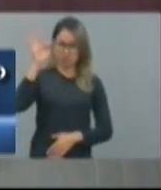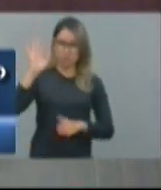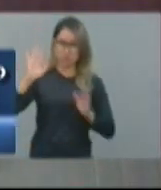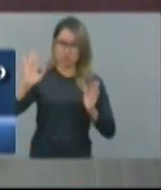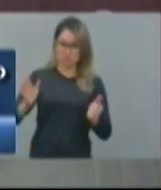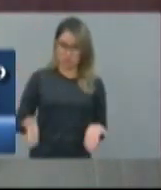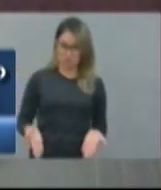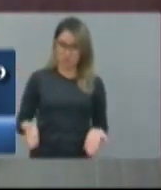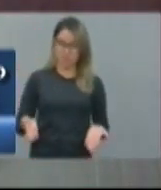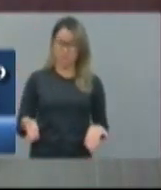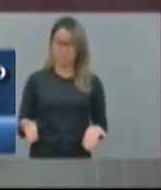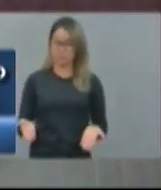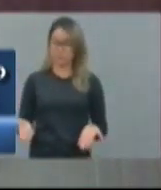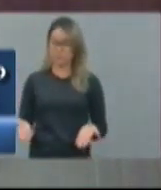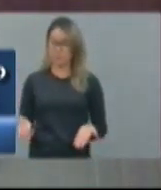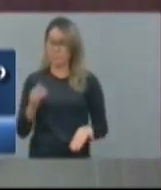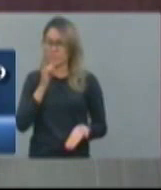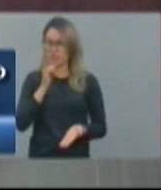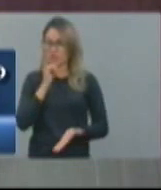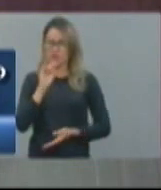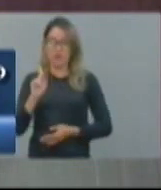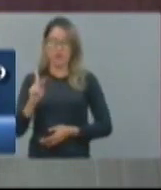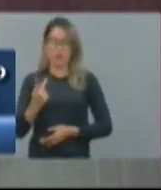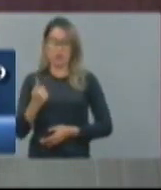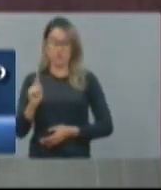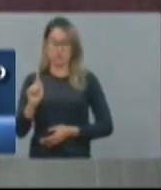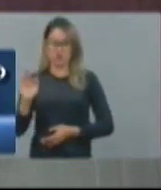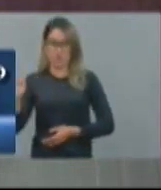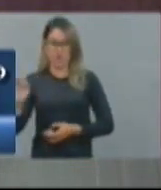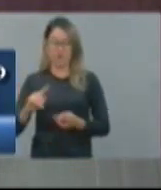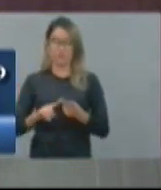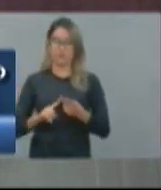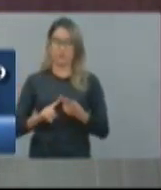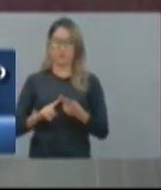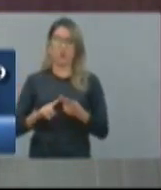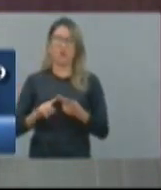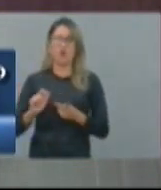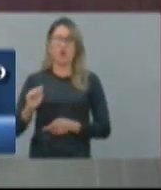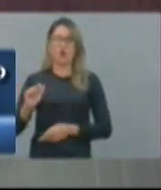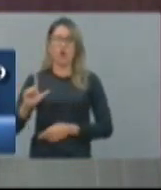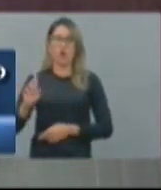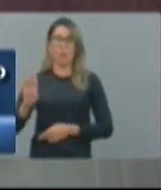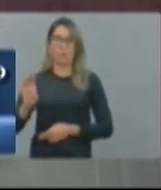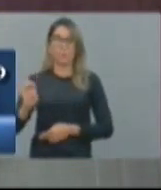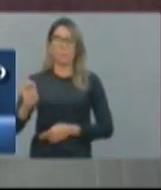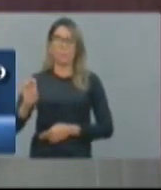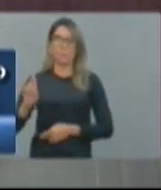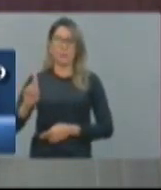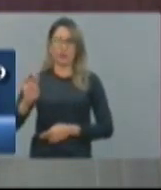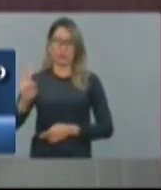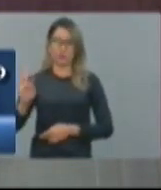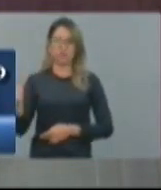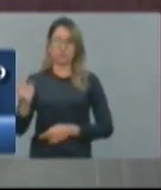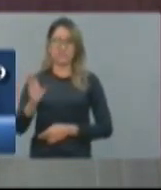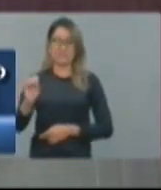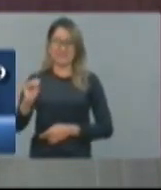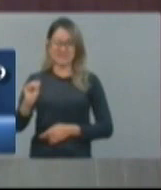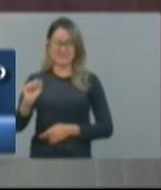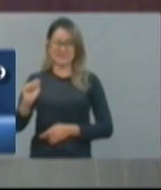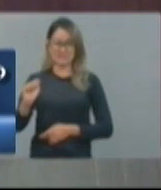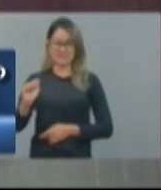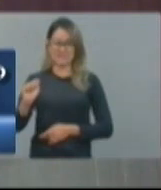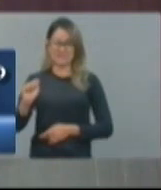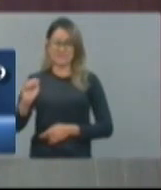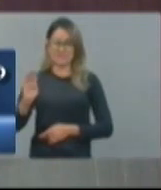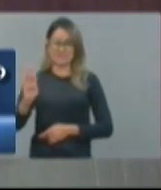equipamentos de saúde do Estado, como a HGF, César Carlos, Hospital de Messejana, Albert Seib, que mais do que justo, mas já foi